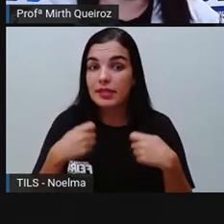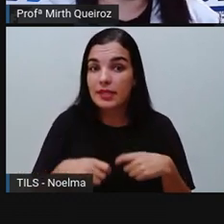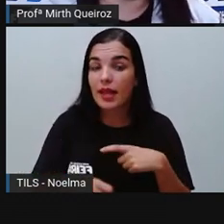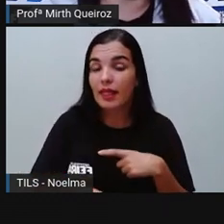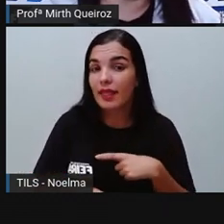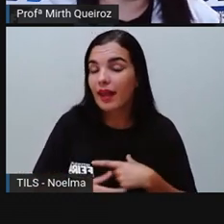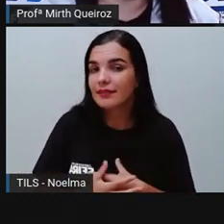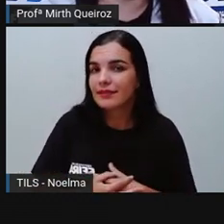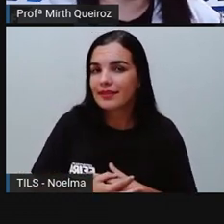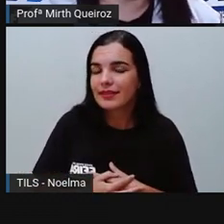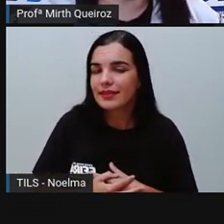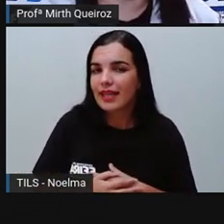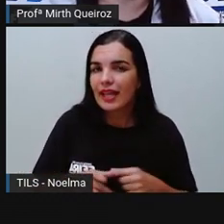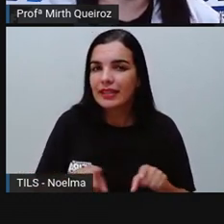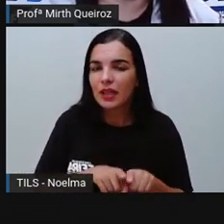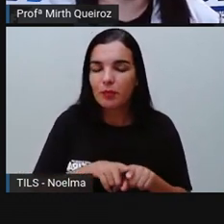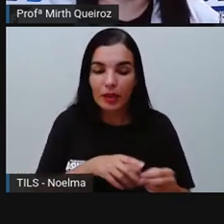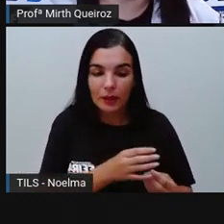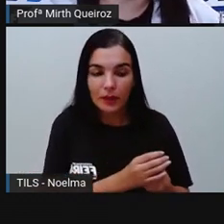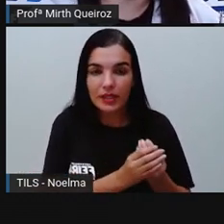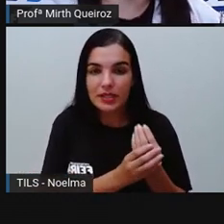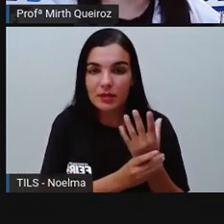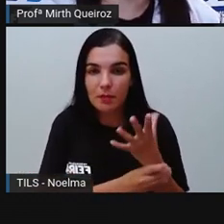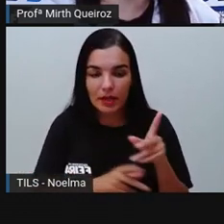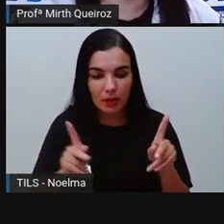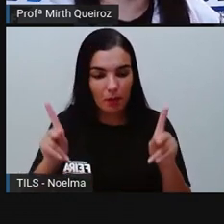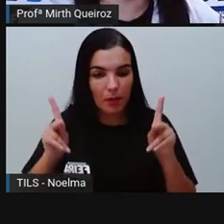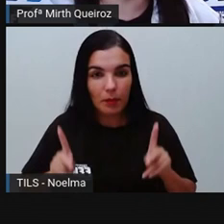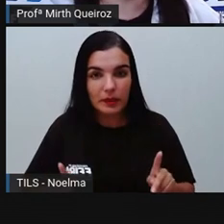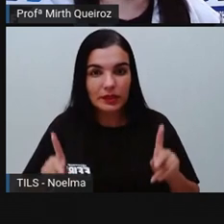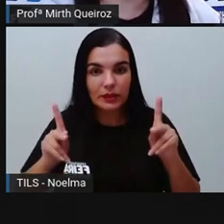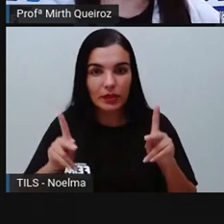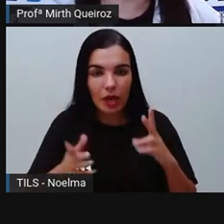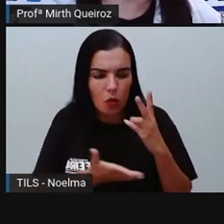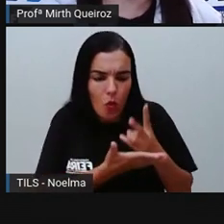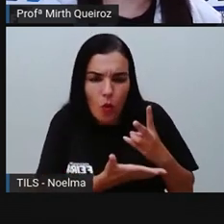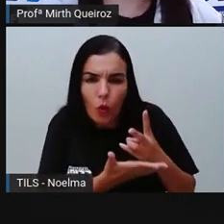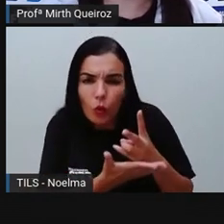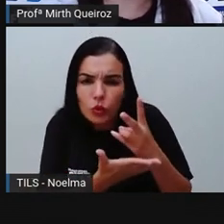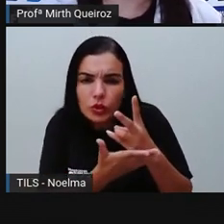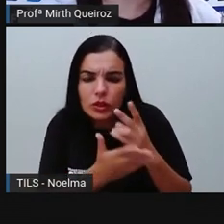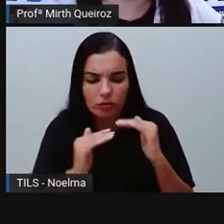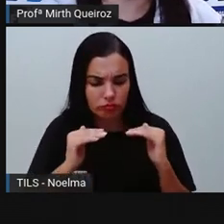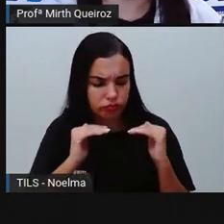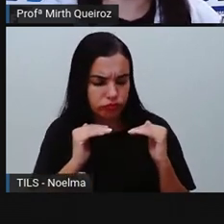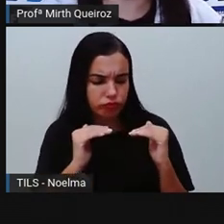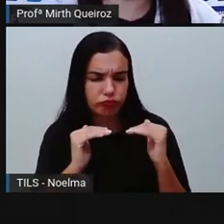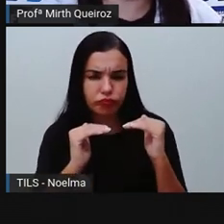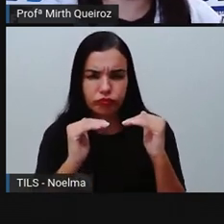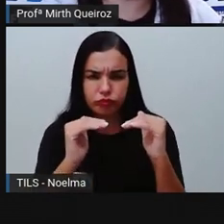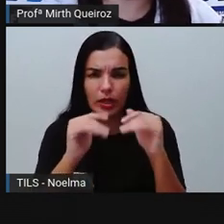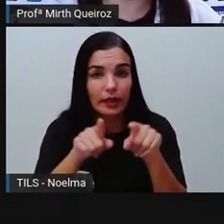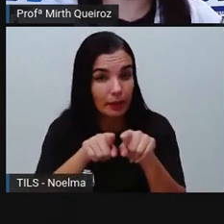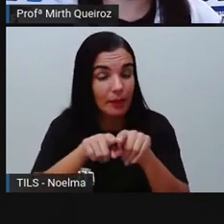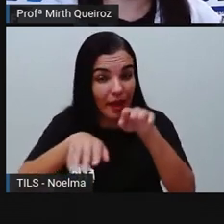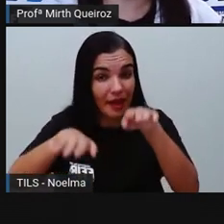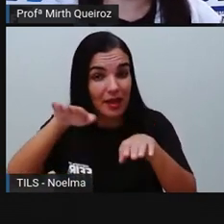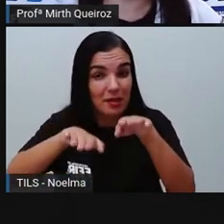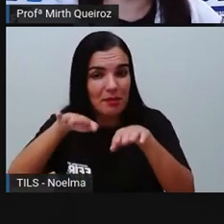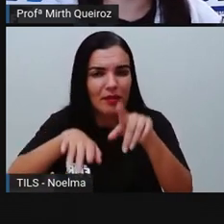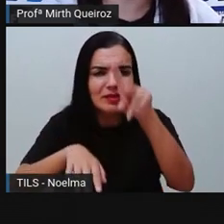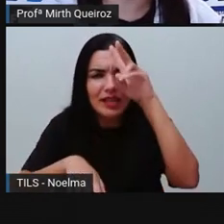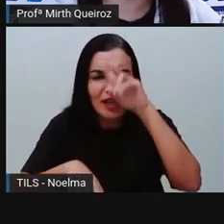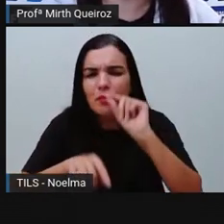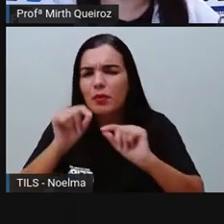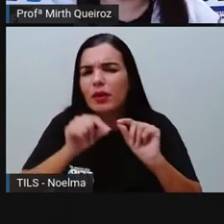esse crescimento populacional de forma constante, porém também de forma equilibrada? O que